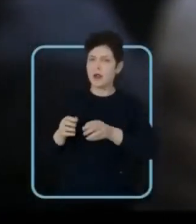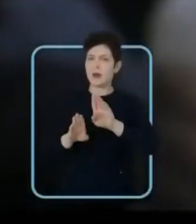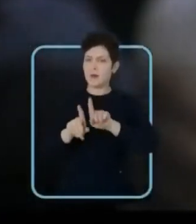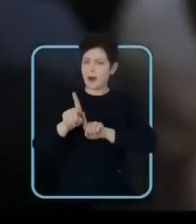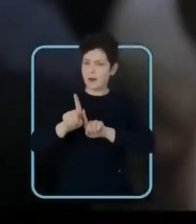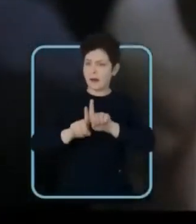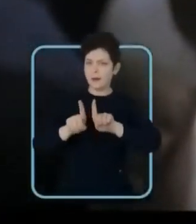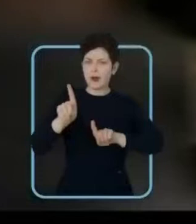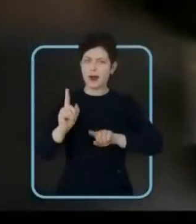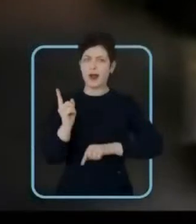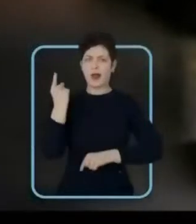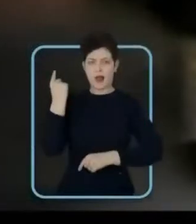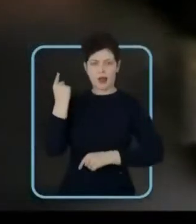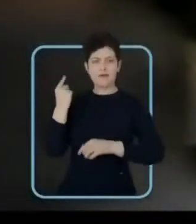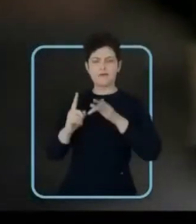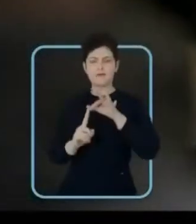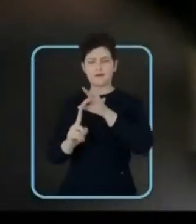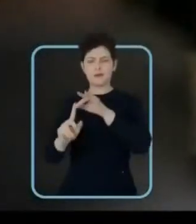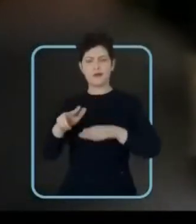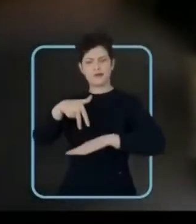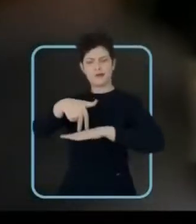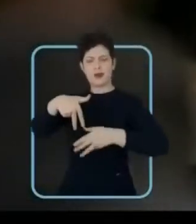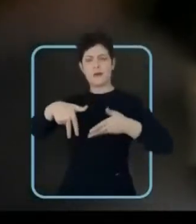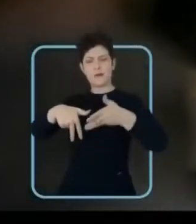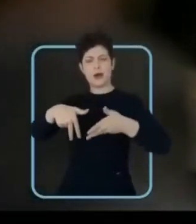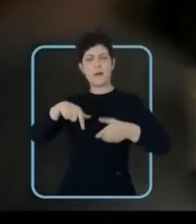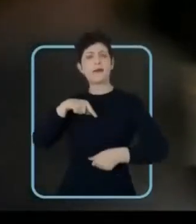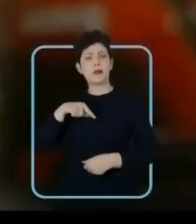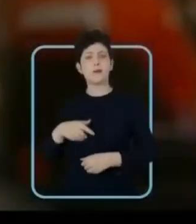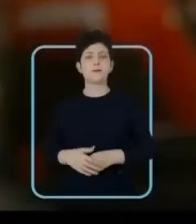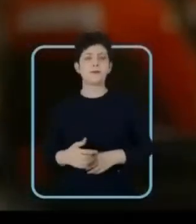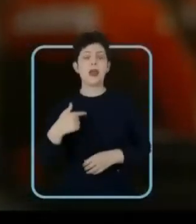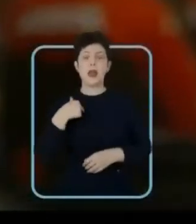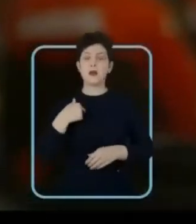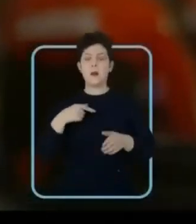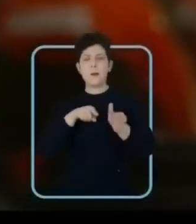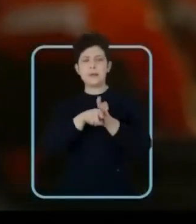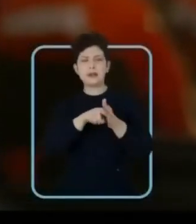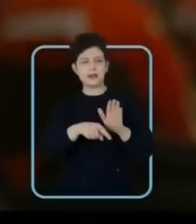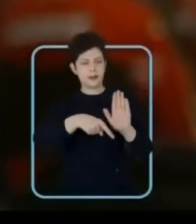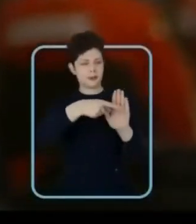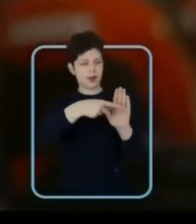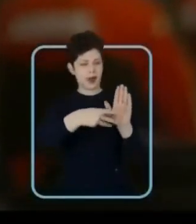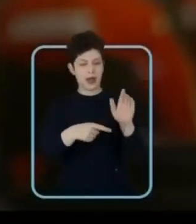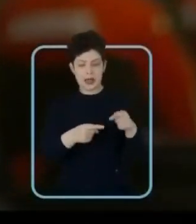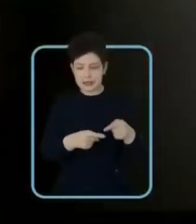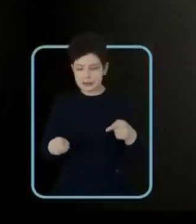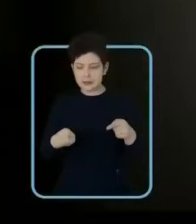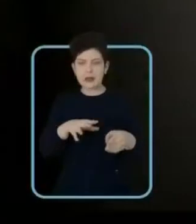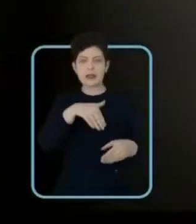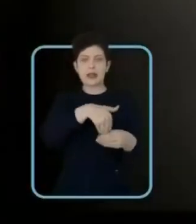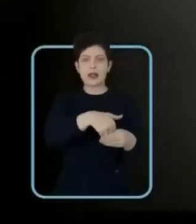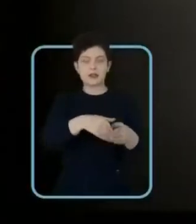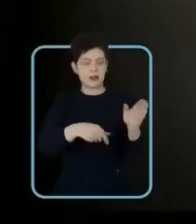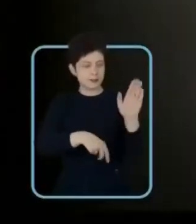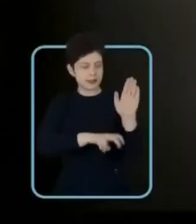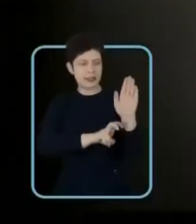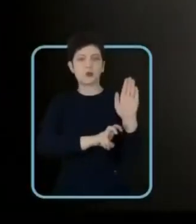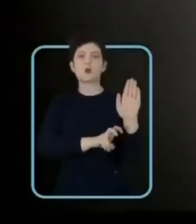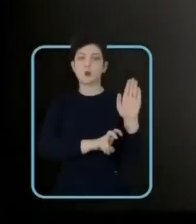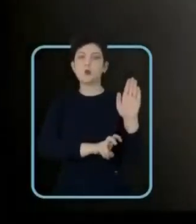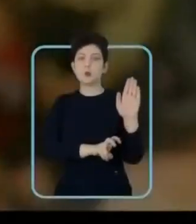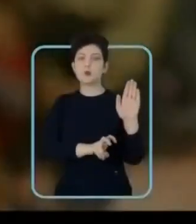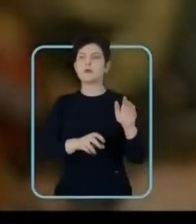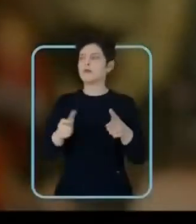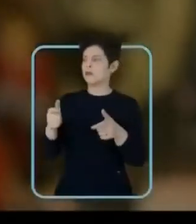Você vai disputar a eleição. Porque pelo menos você vai ter mais voz. Eu só fui aparecendo as pesquisas na semana da eleição em